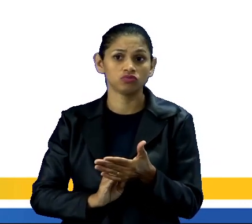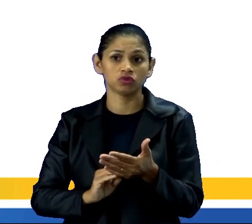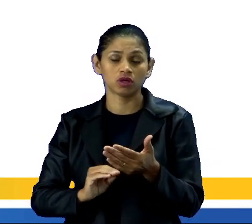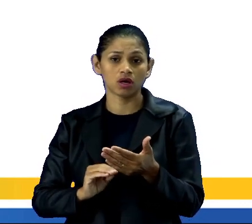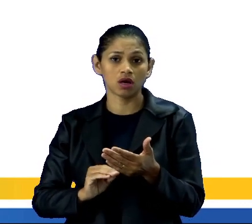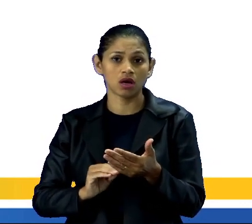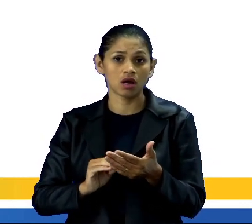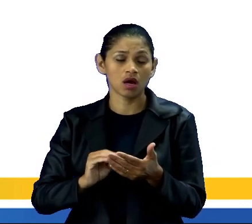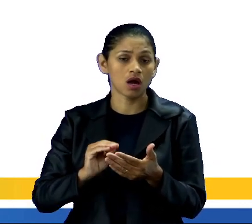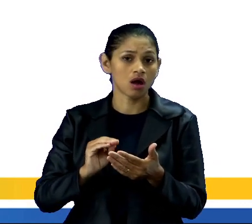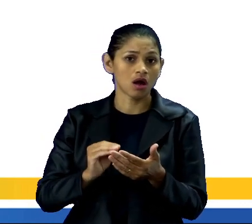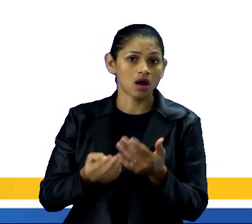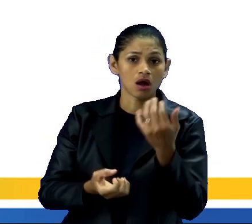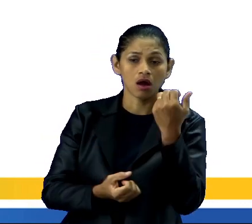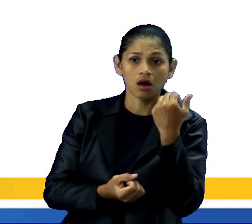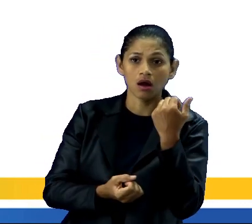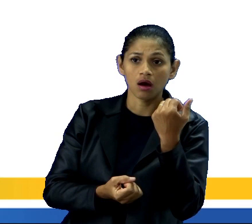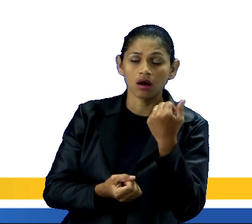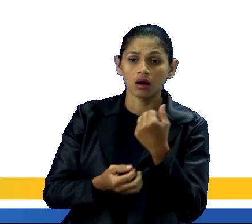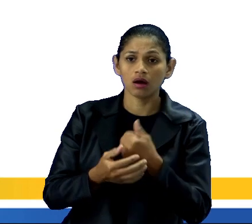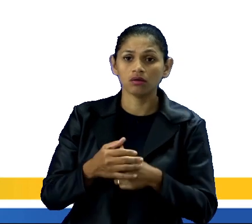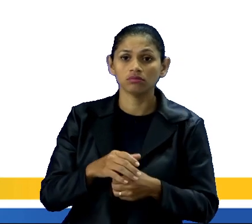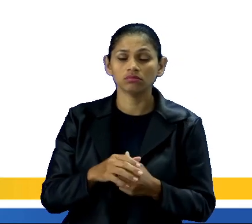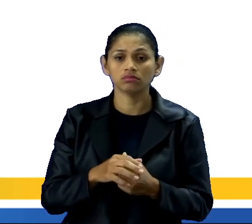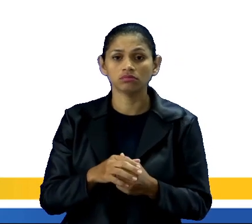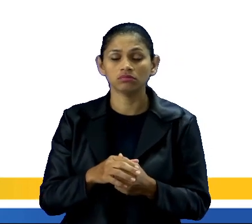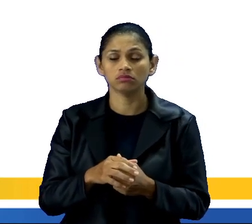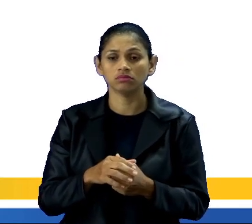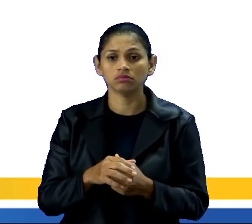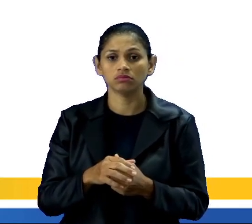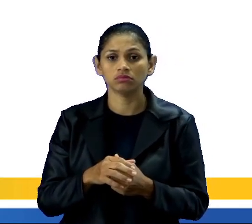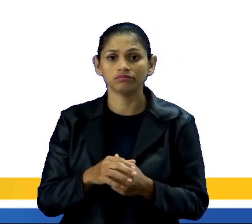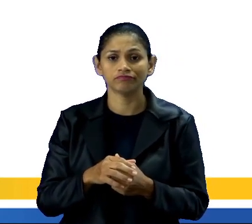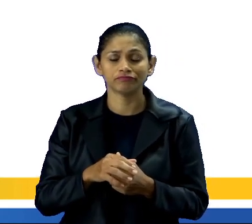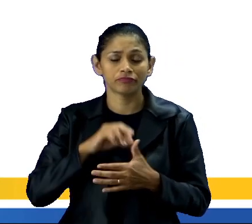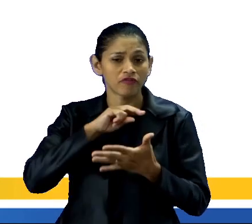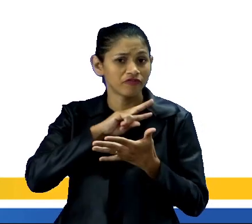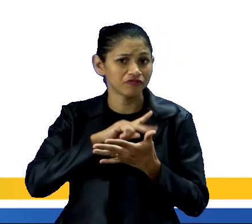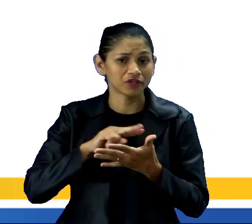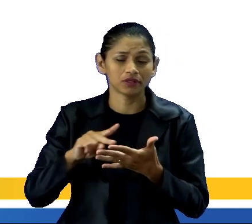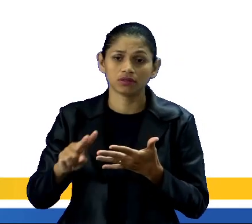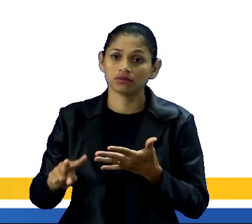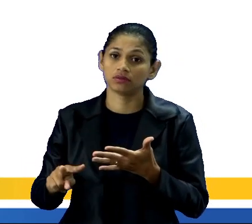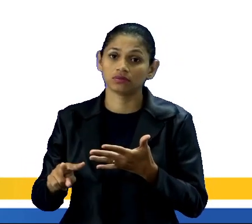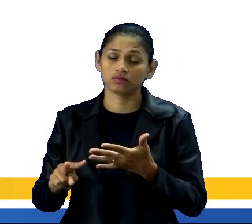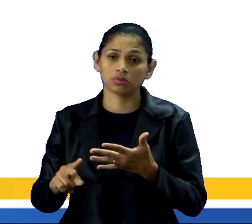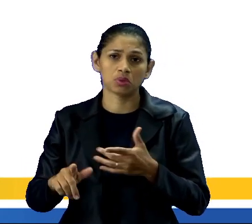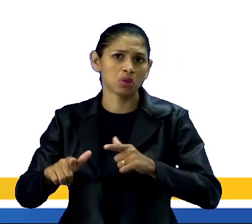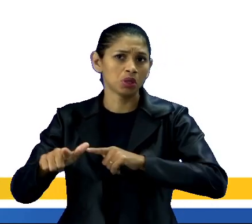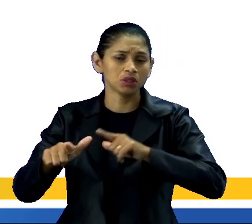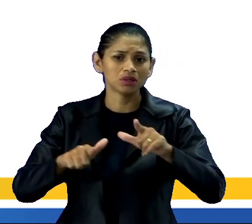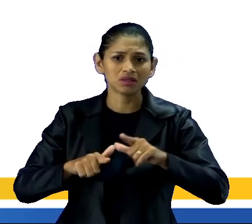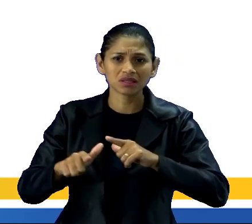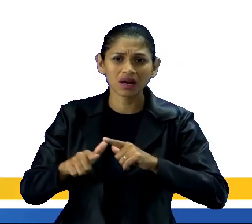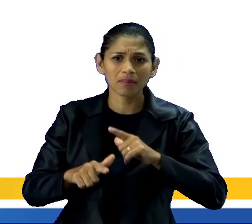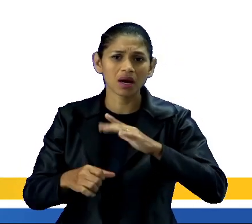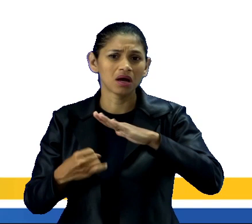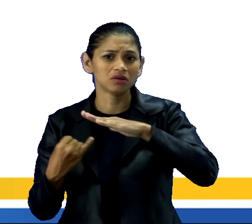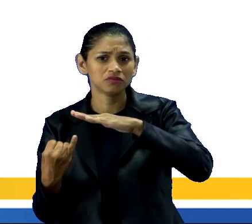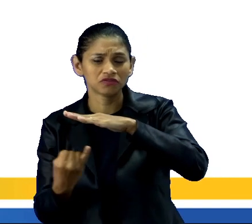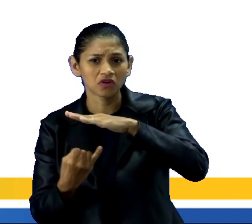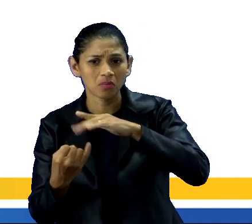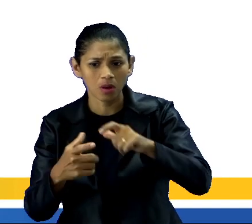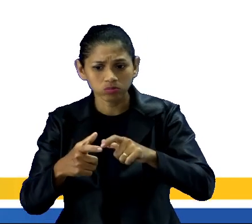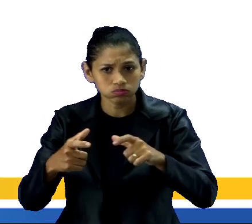crescimento da periferização e do trabalho informal também, que é o trabalho, né, que não é de CLT, não é de